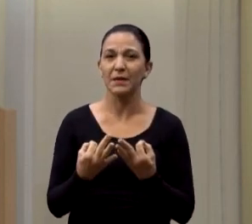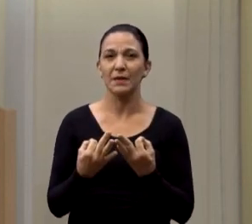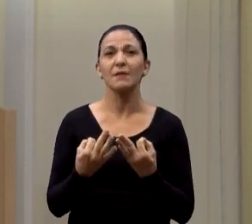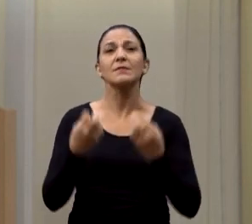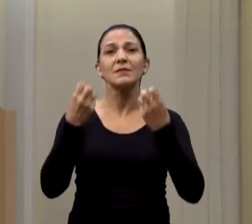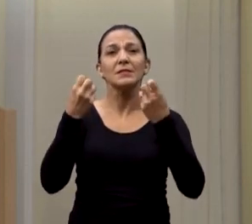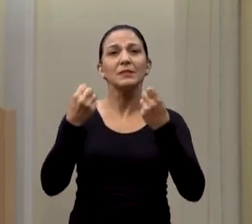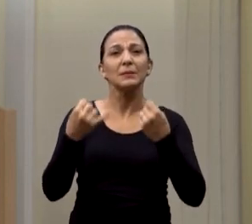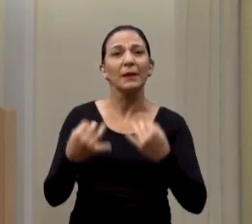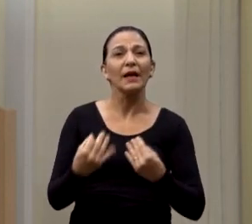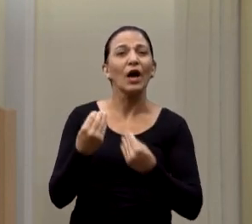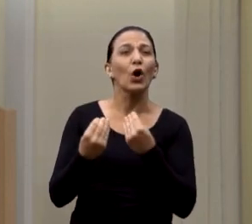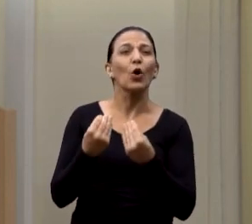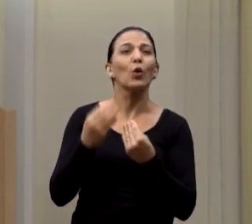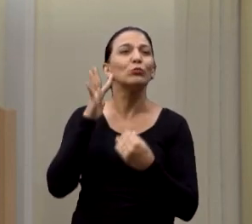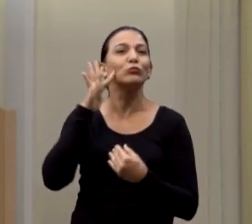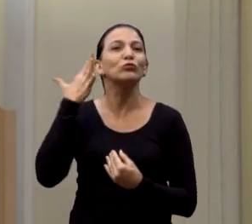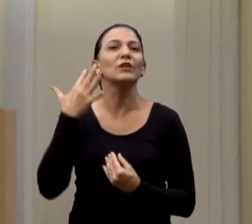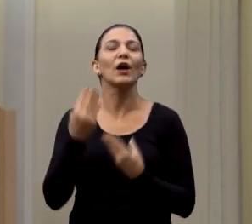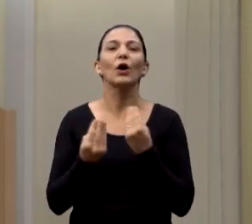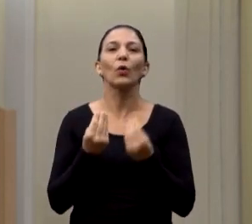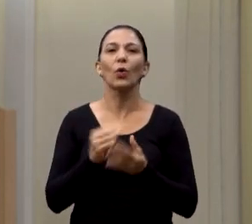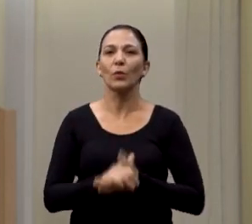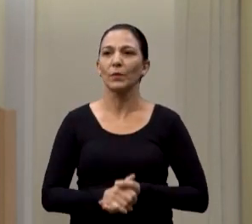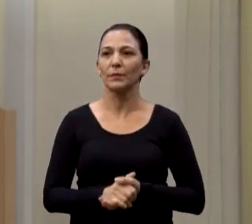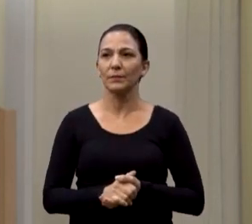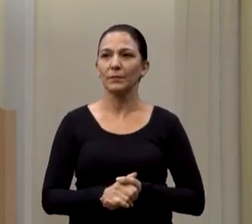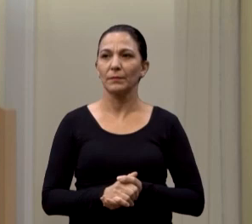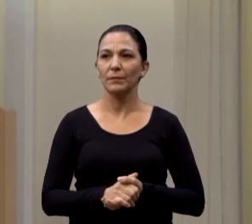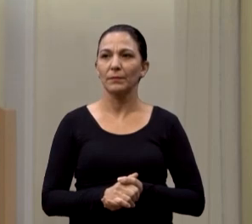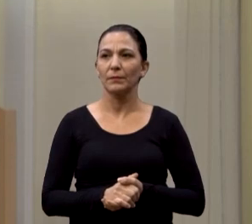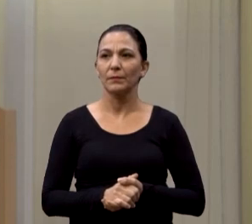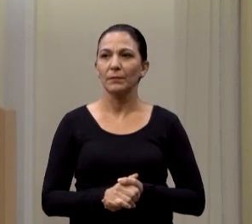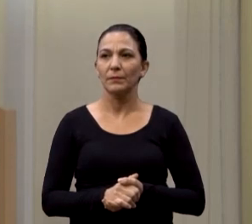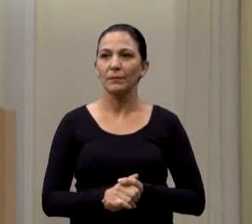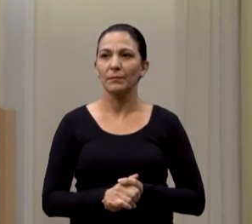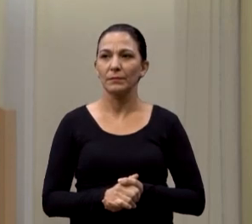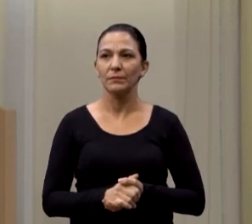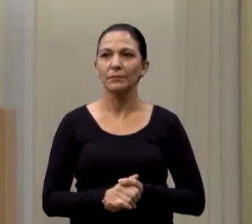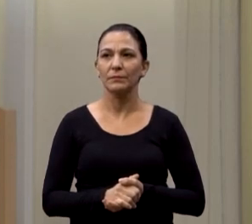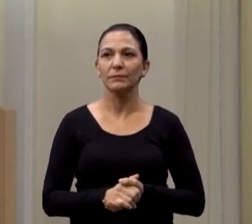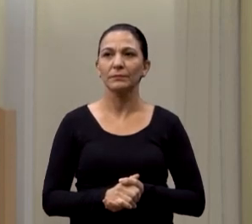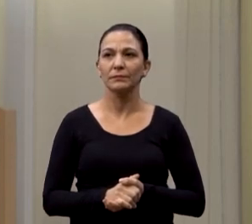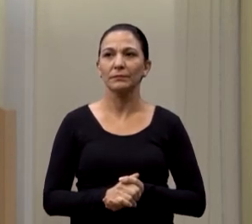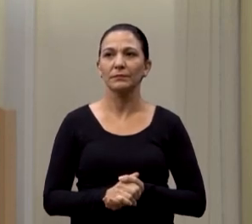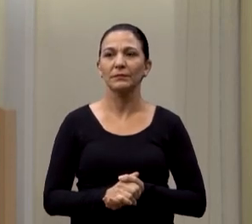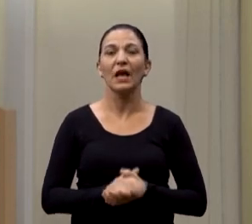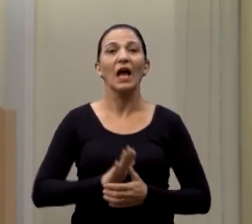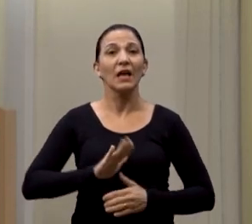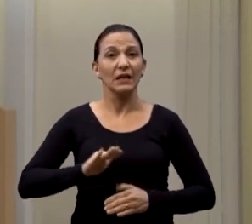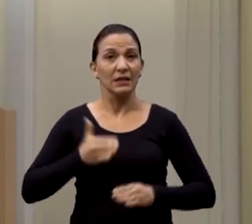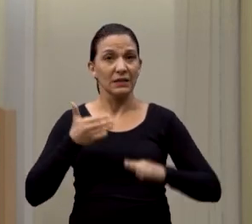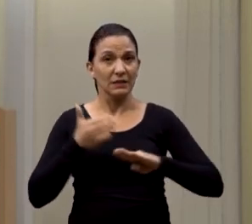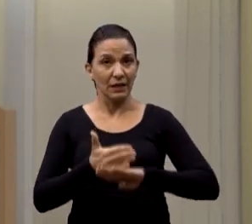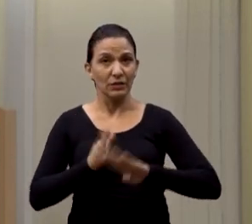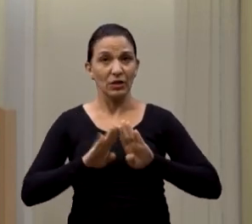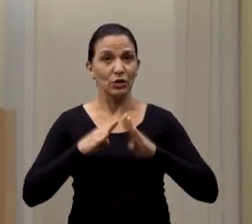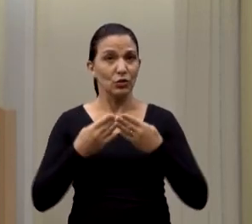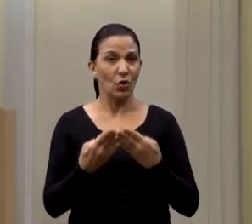situação. O segundo vídeo, vocês estão vendo a criança chorar, porque ela não conseguiu ter condições psicológicas de adentrar no espaço escolar.